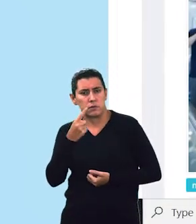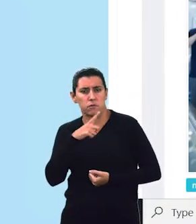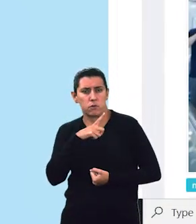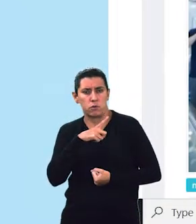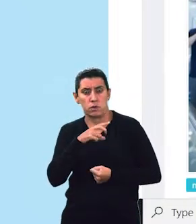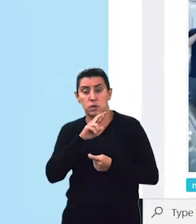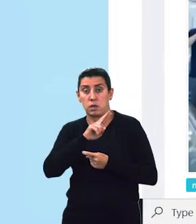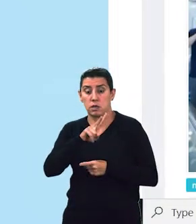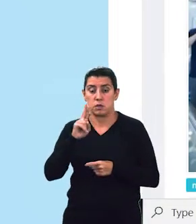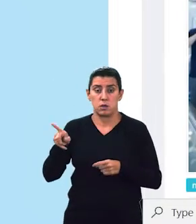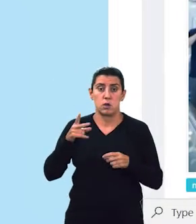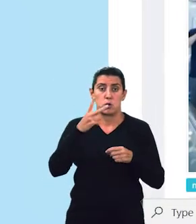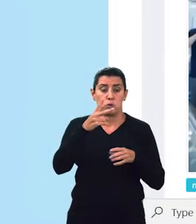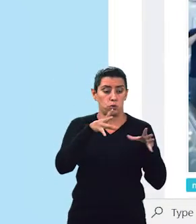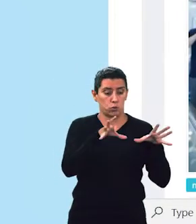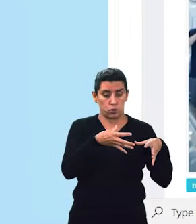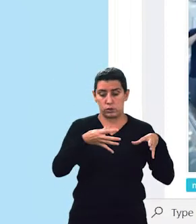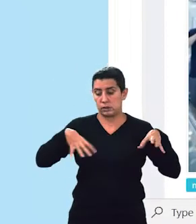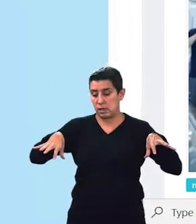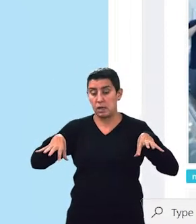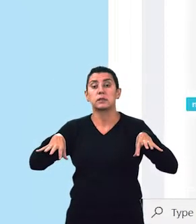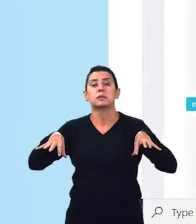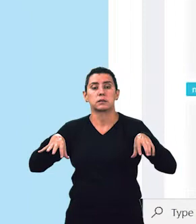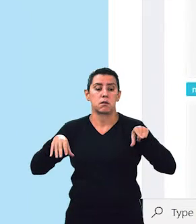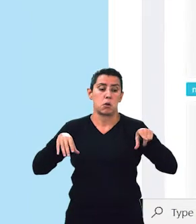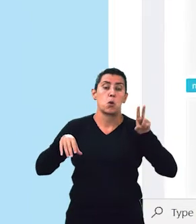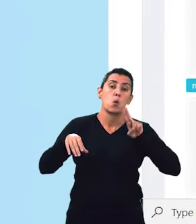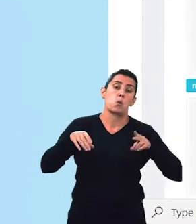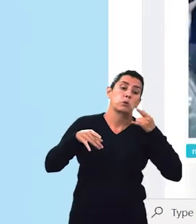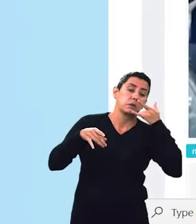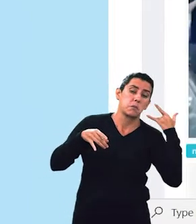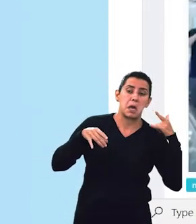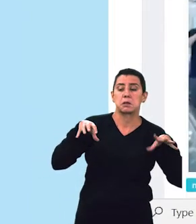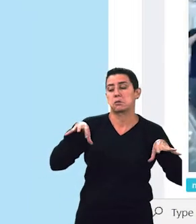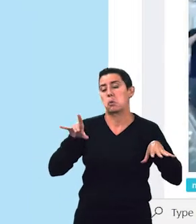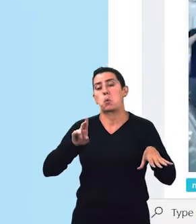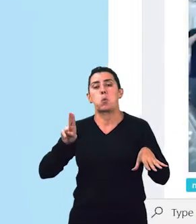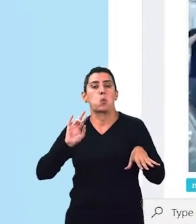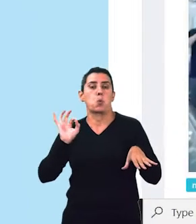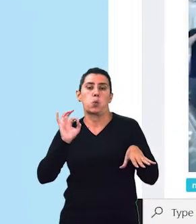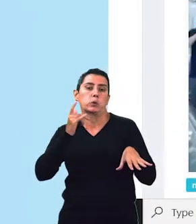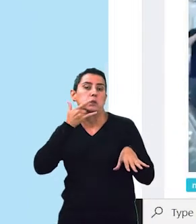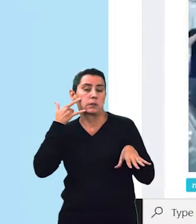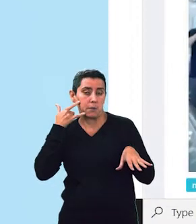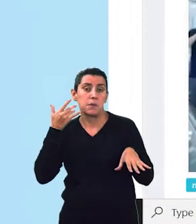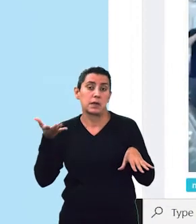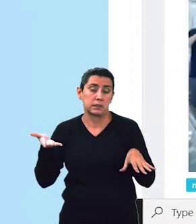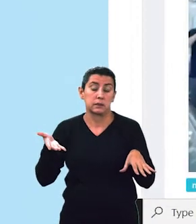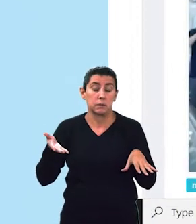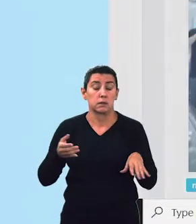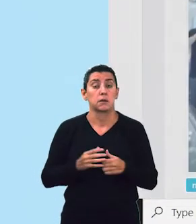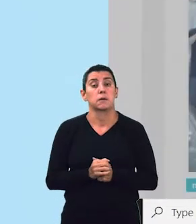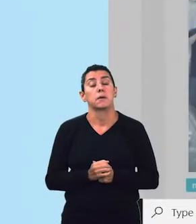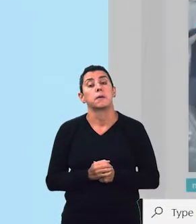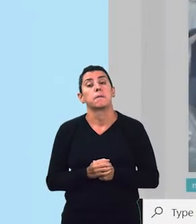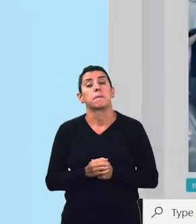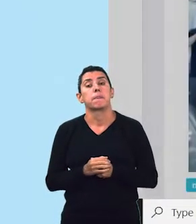classes, pessoas usando máscaras ou pessoas sem máscaras. Ok? Próximo passo,